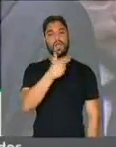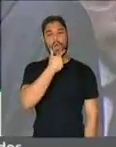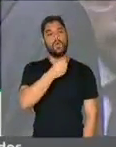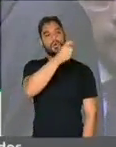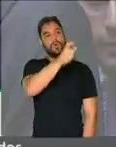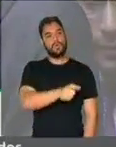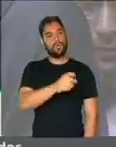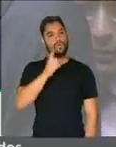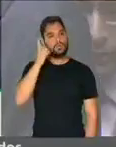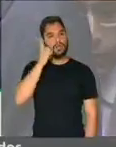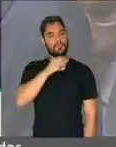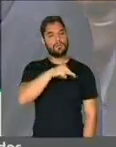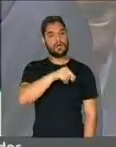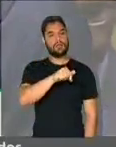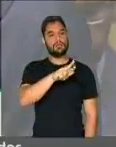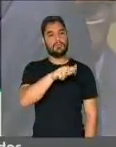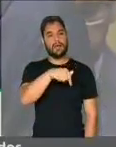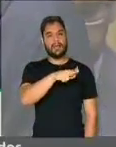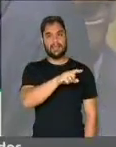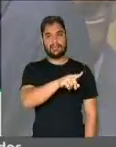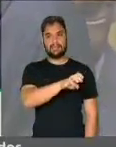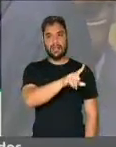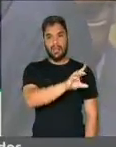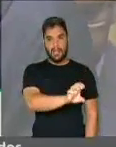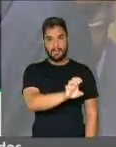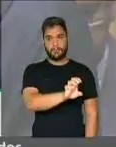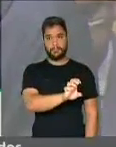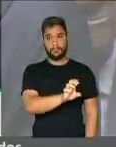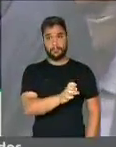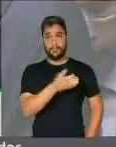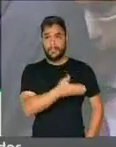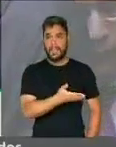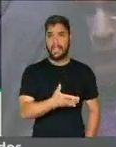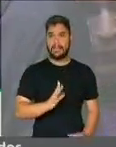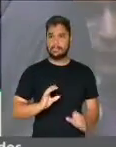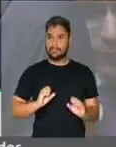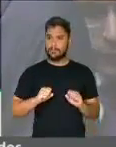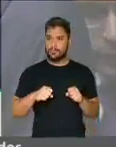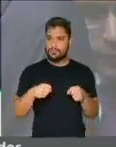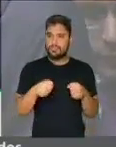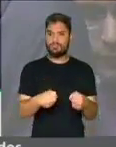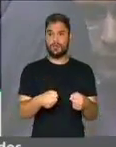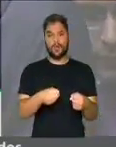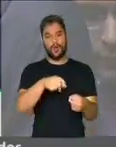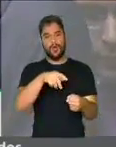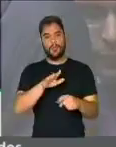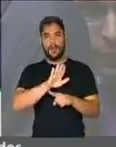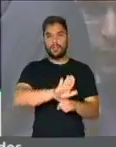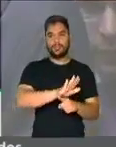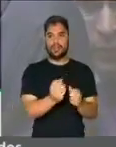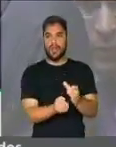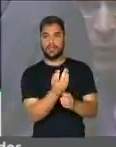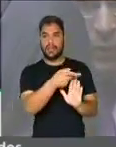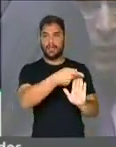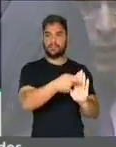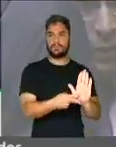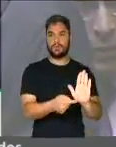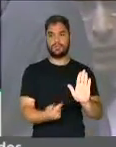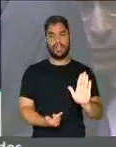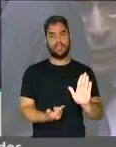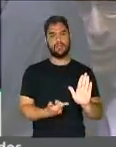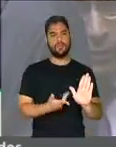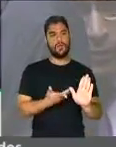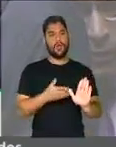esse amor a esta obra, a este projeto, que ouviu a todos os